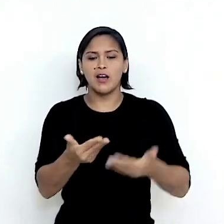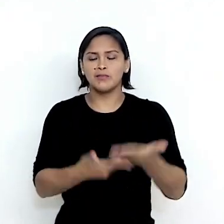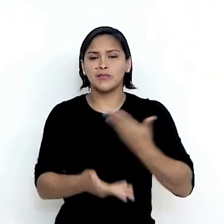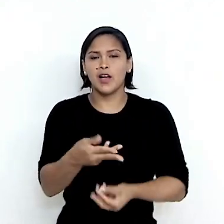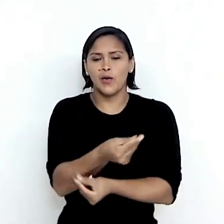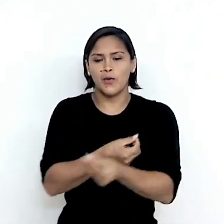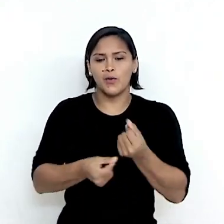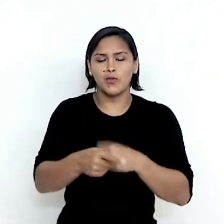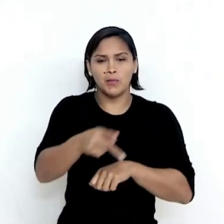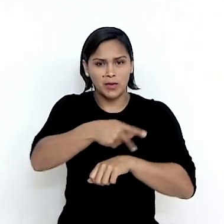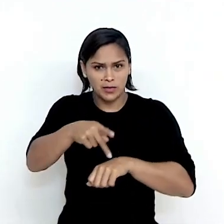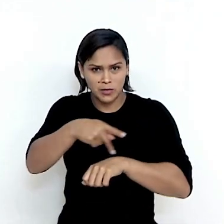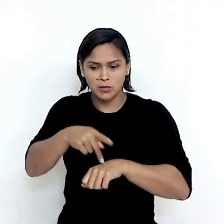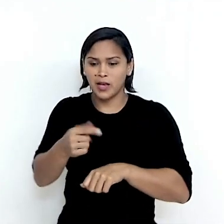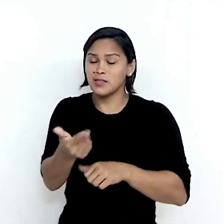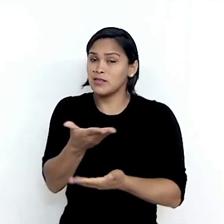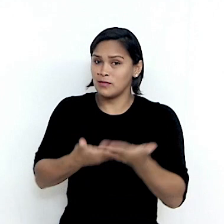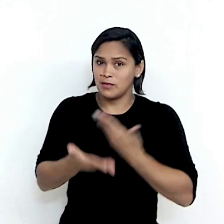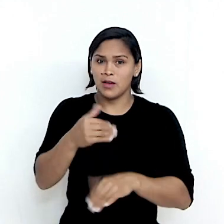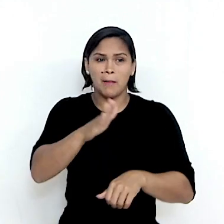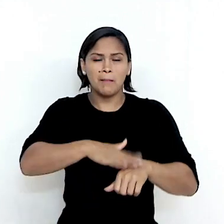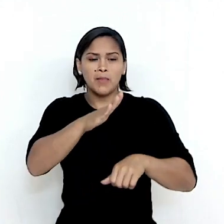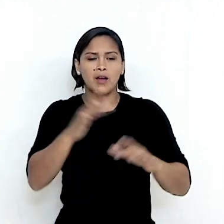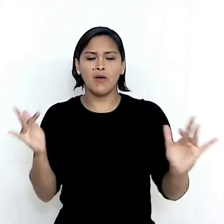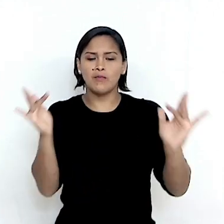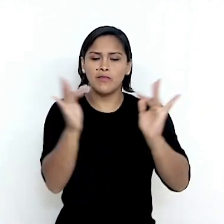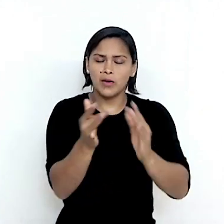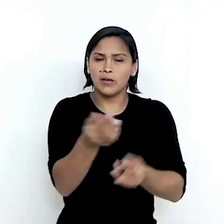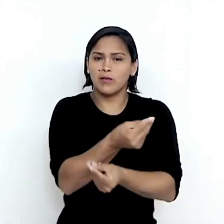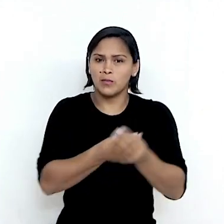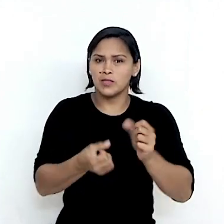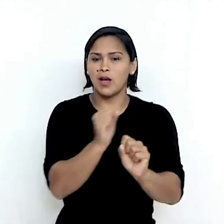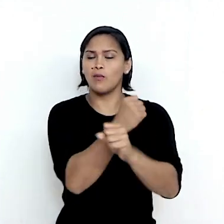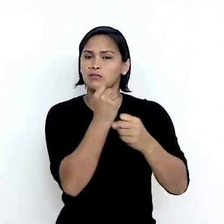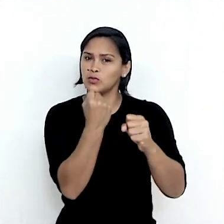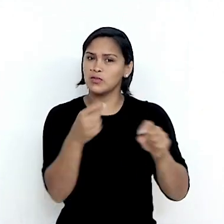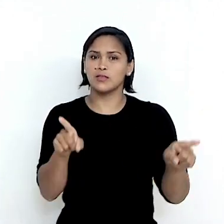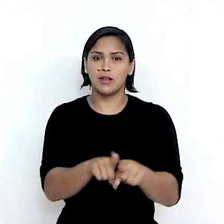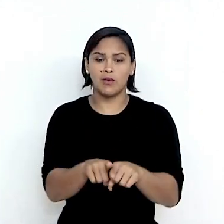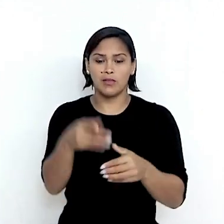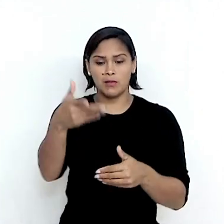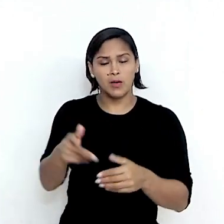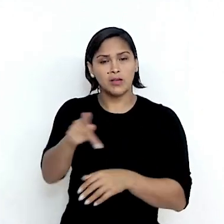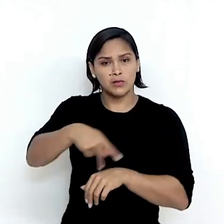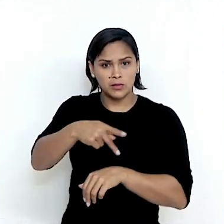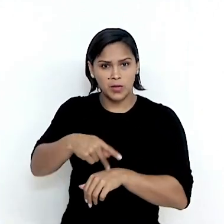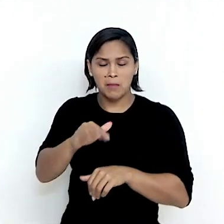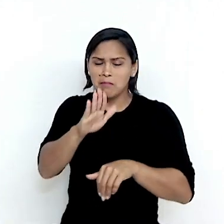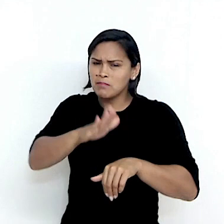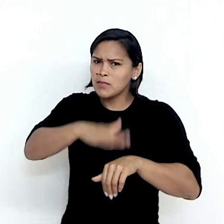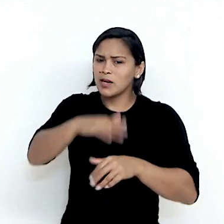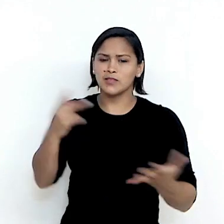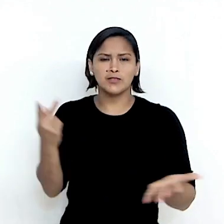econômica entre os países. A gente vai ter uma maior integração comercial e industrial, muito maior do que